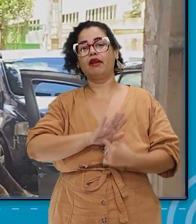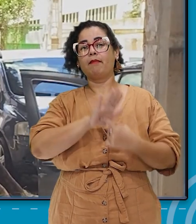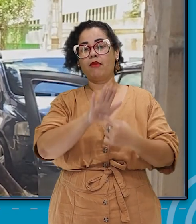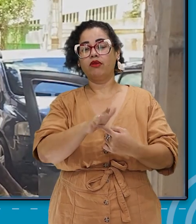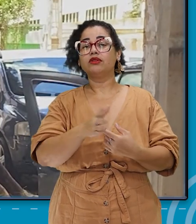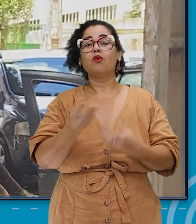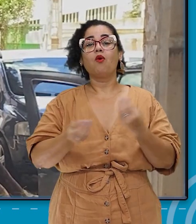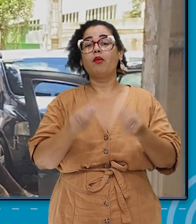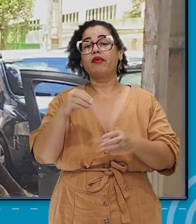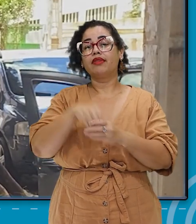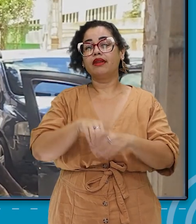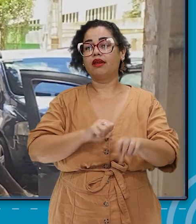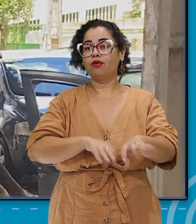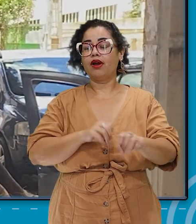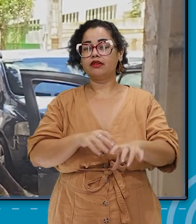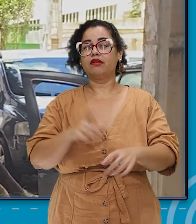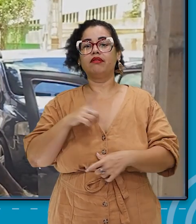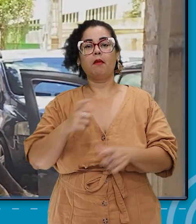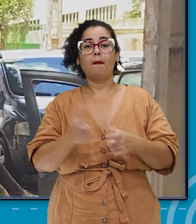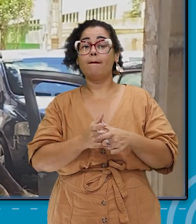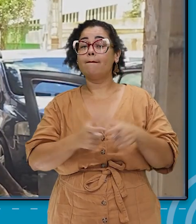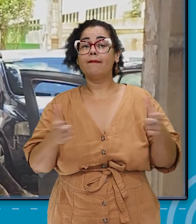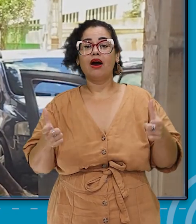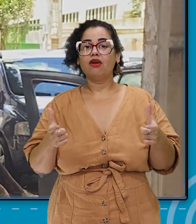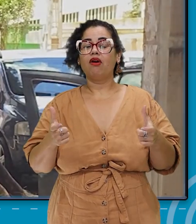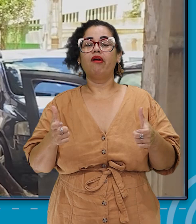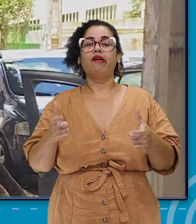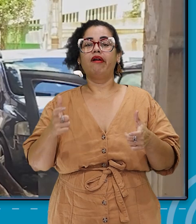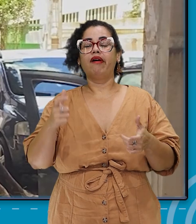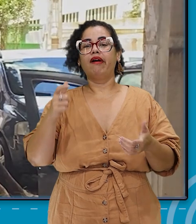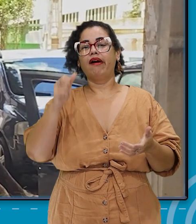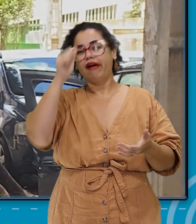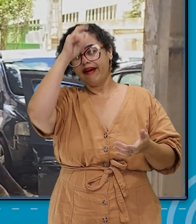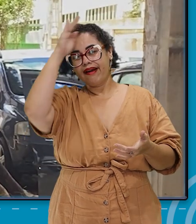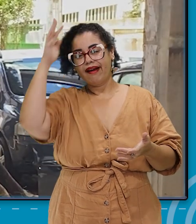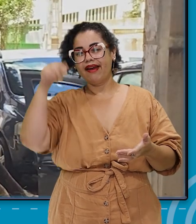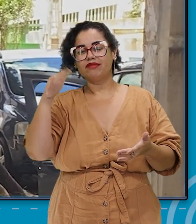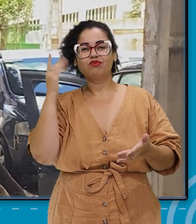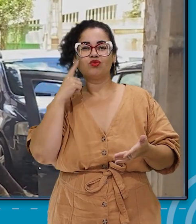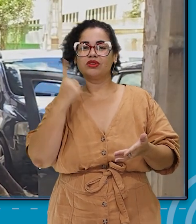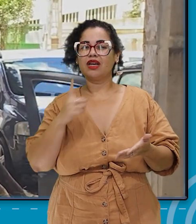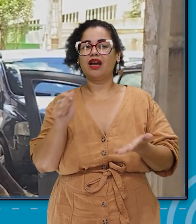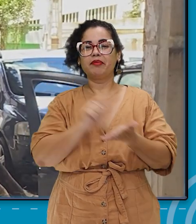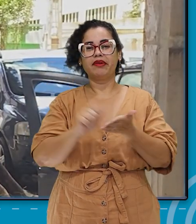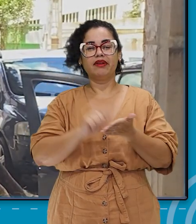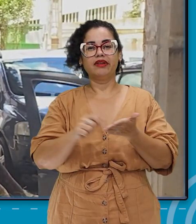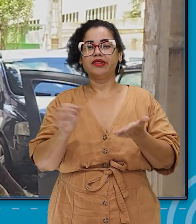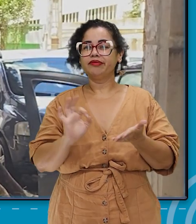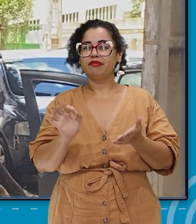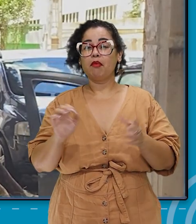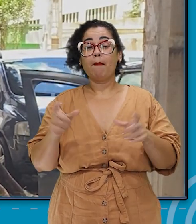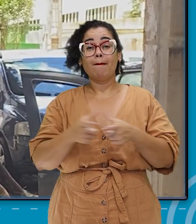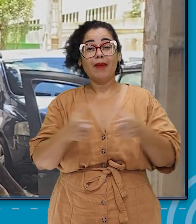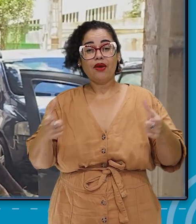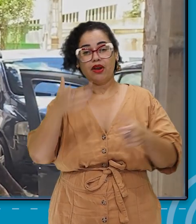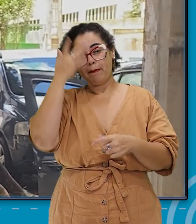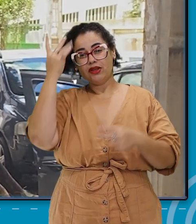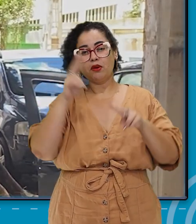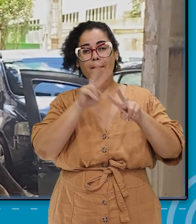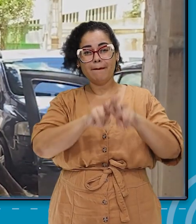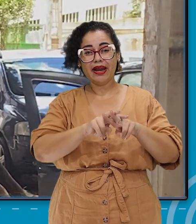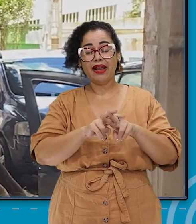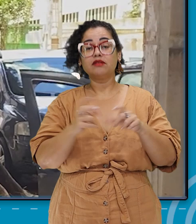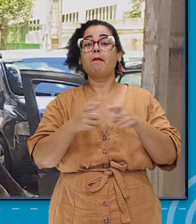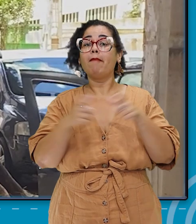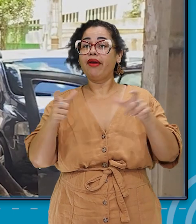com, na educação, por exemplo, nos maiores índices da taxa de analfabetismo. Quando a gente fala da população carcerária, onde estão